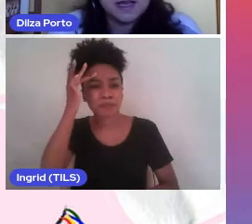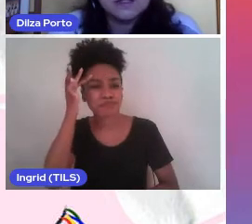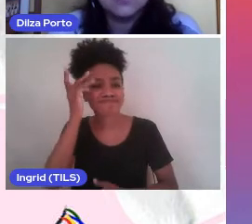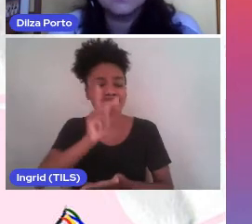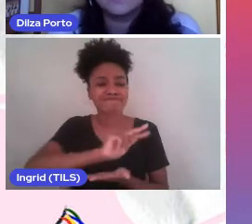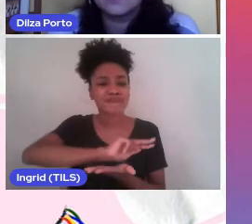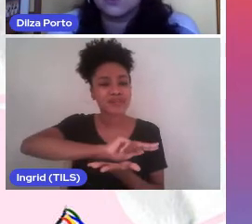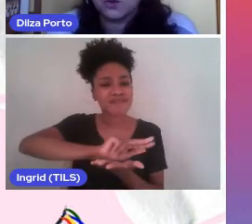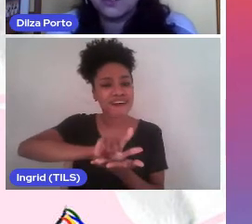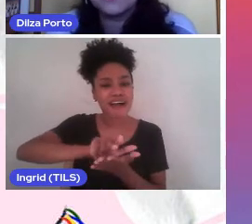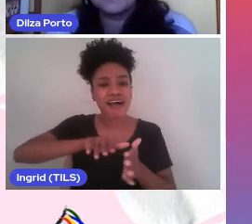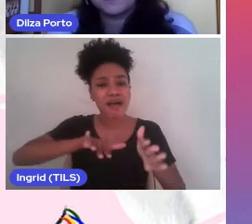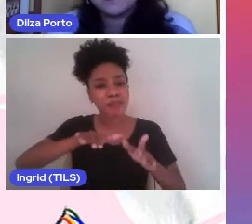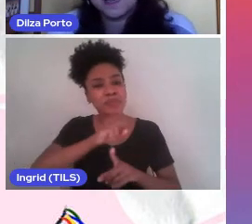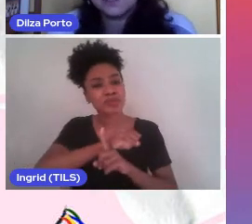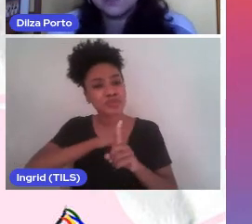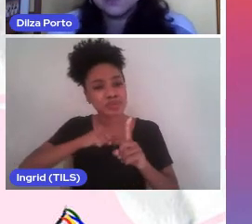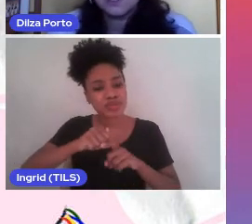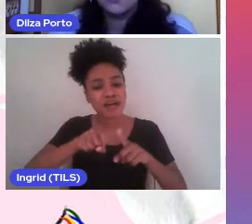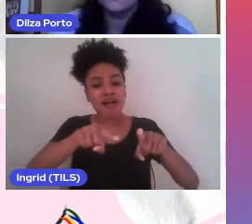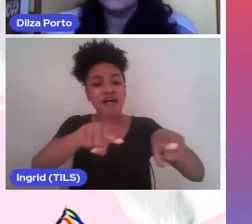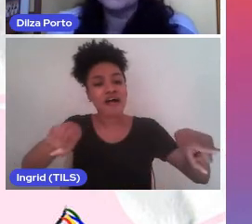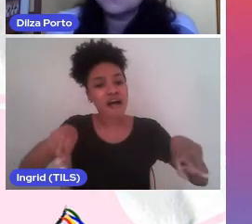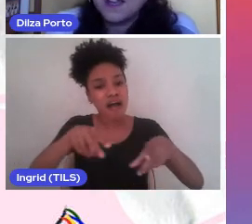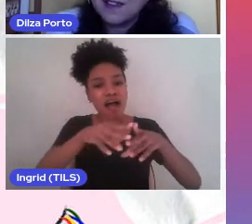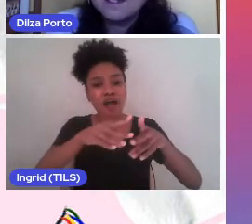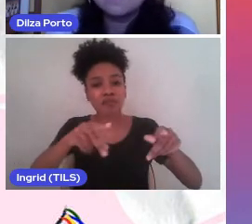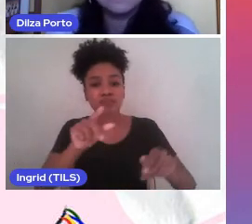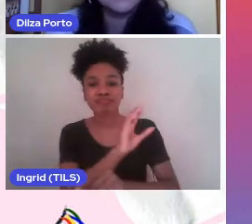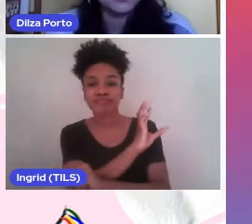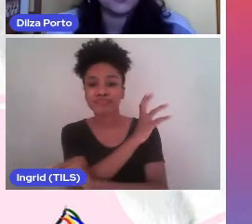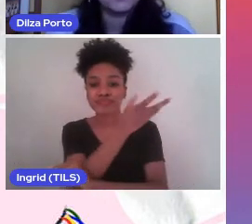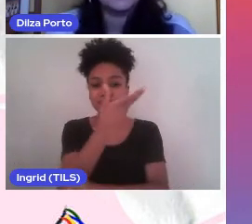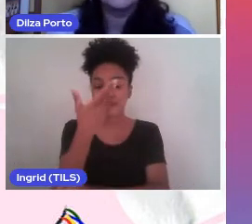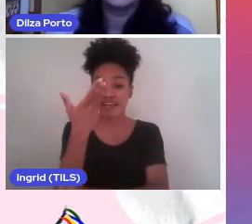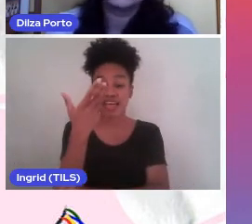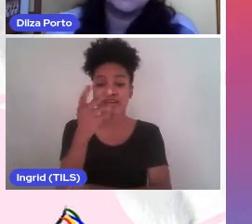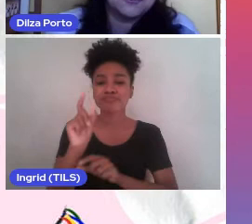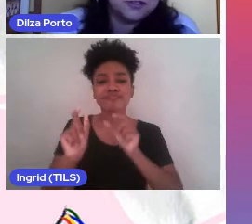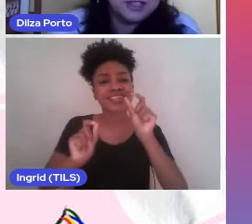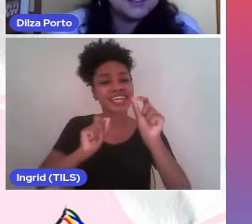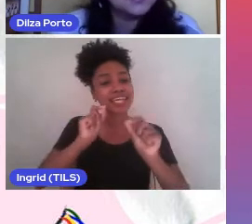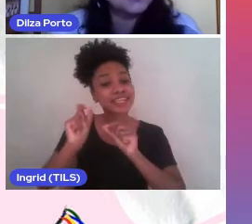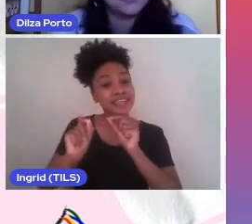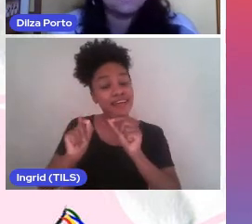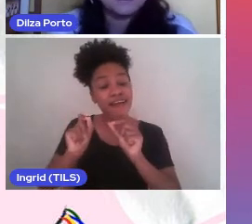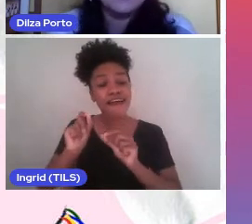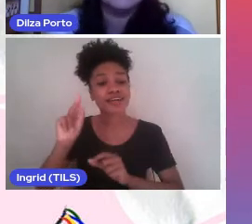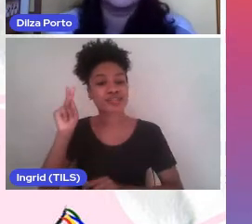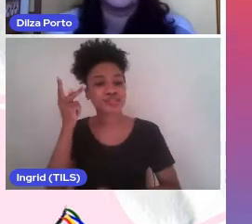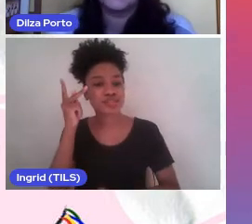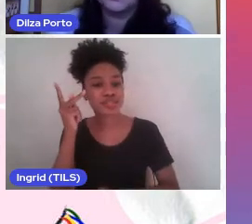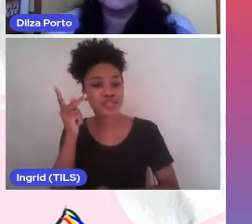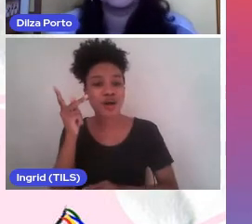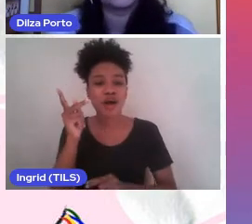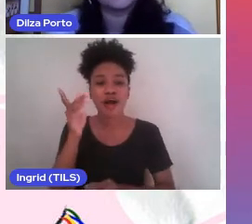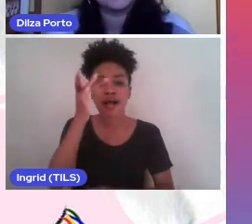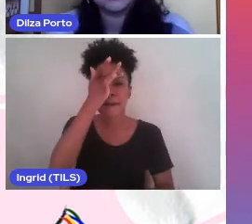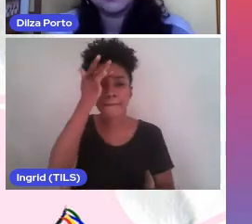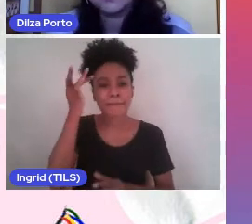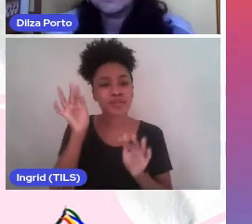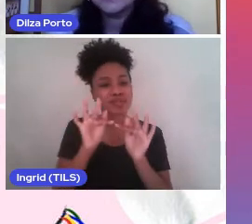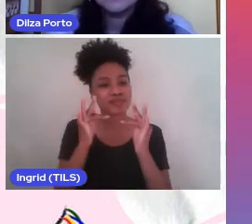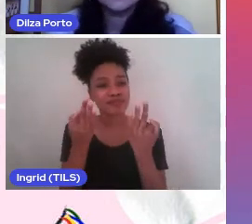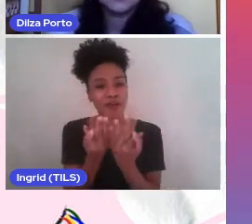sociais, dos territórios e paisagens. Os quem da história, os indivíduos, famílias, grupos,